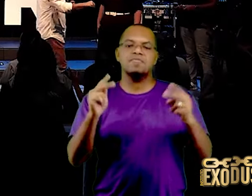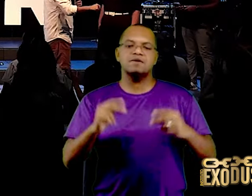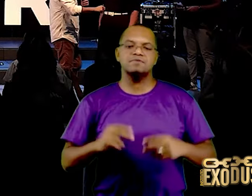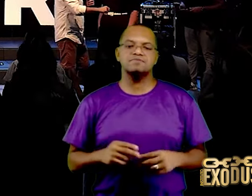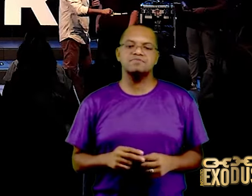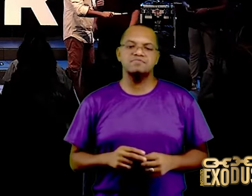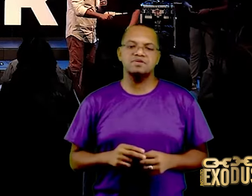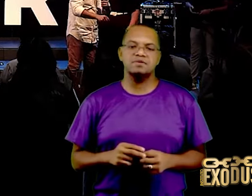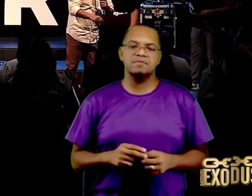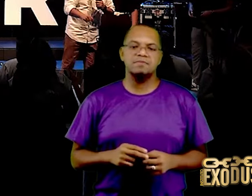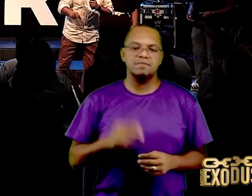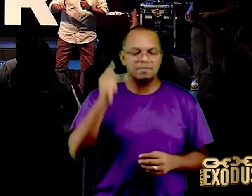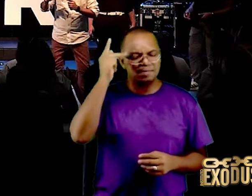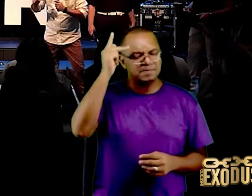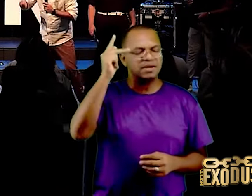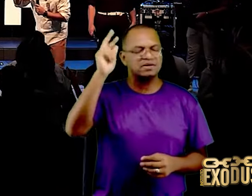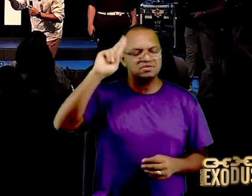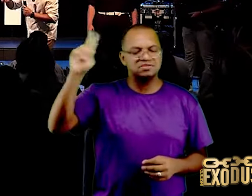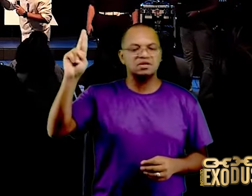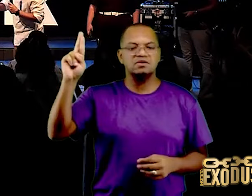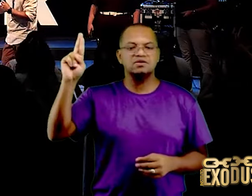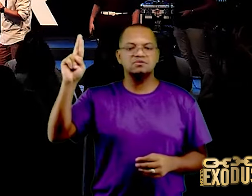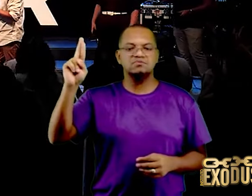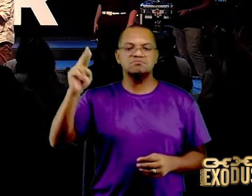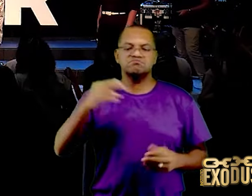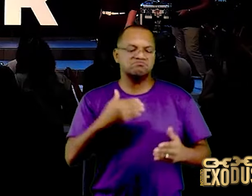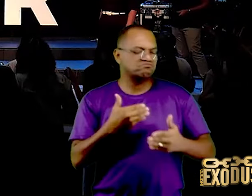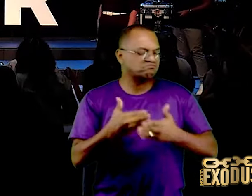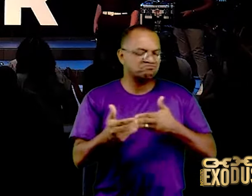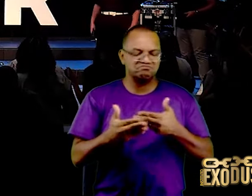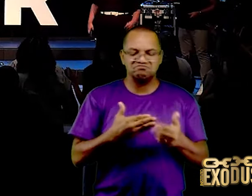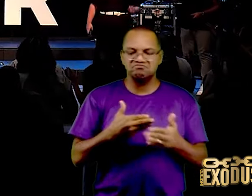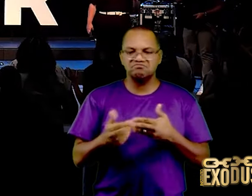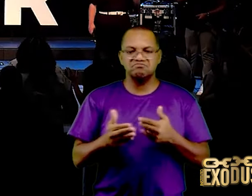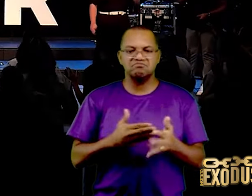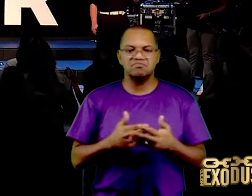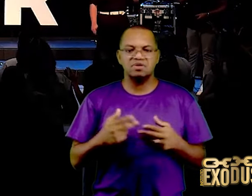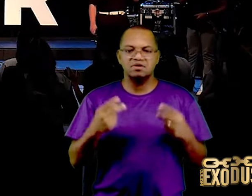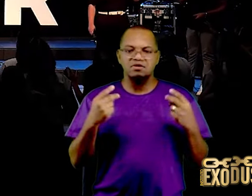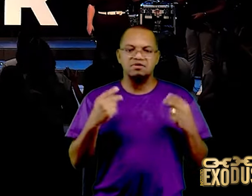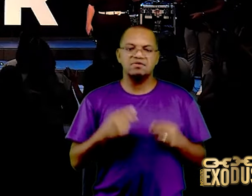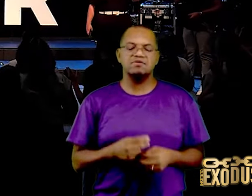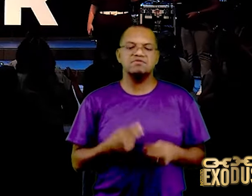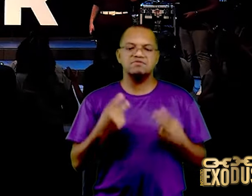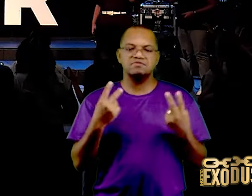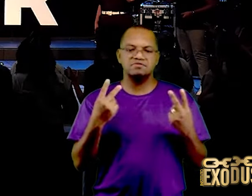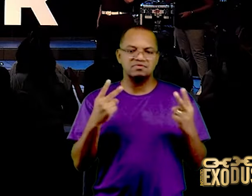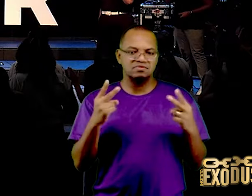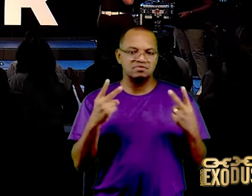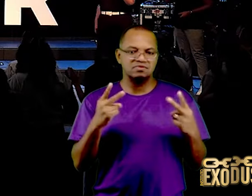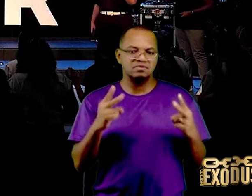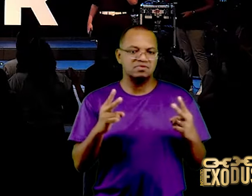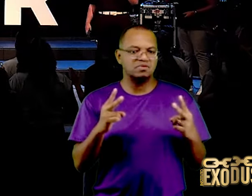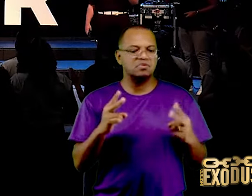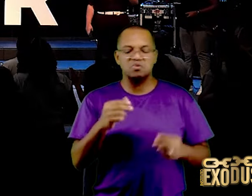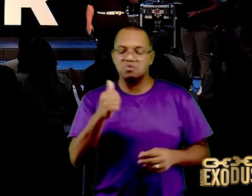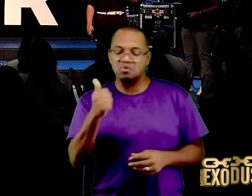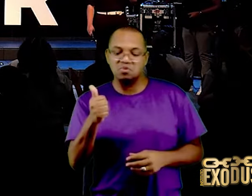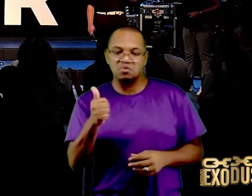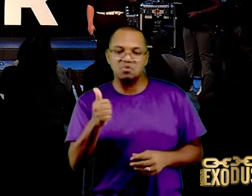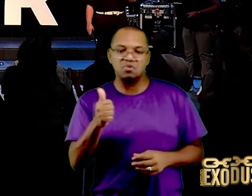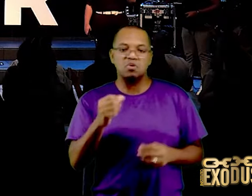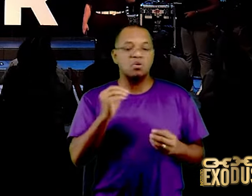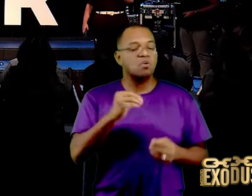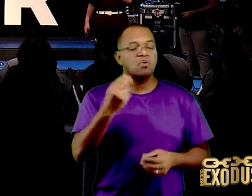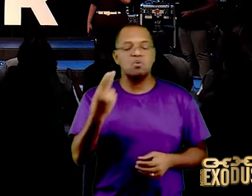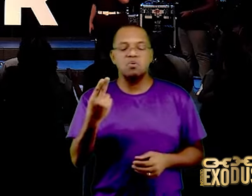diga para o Senhor, tanto faz, vencer com, ou vencer com muitos, diga